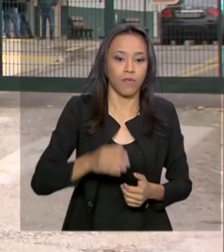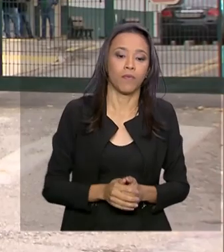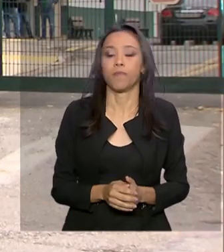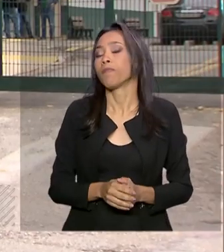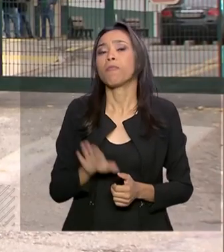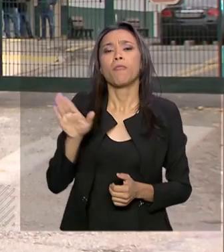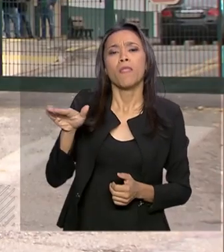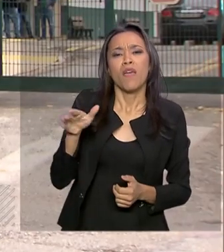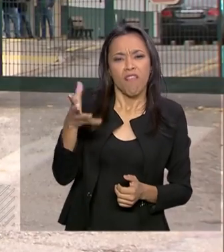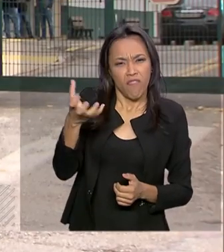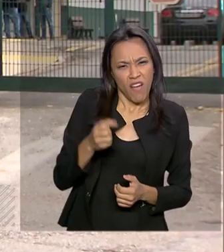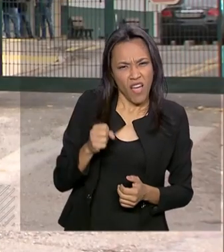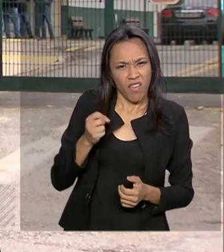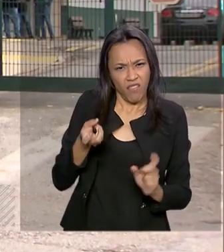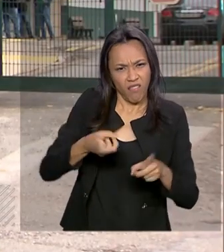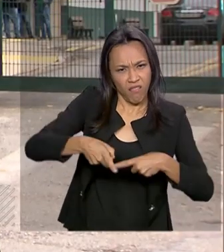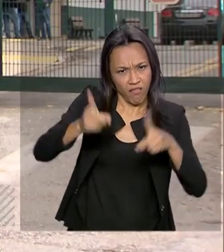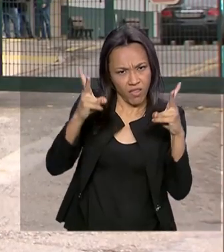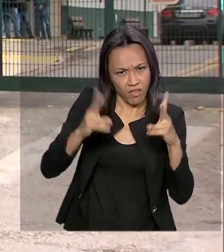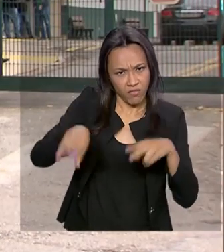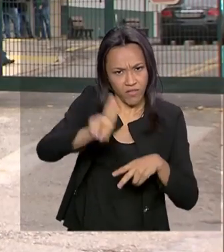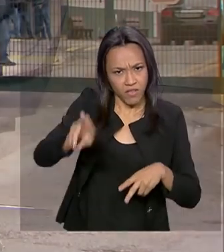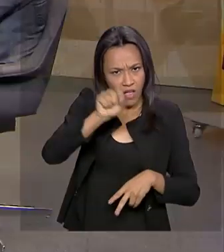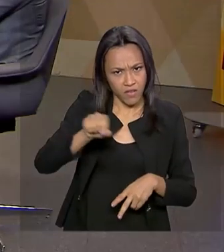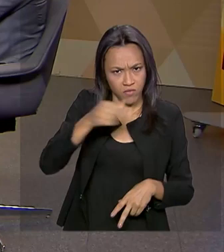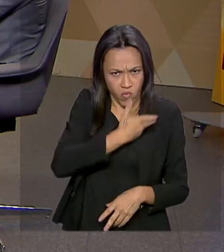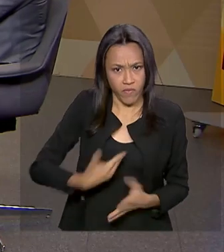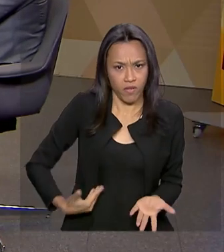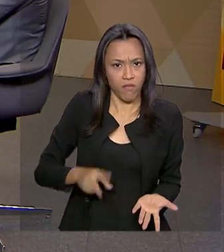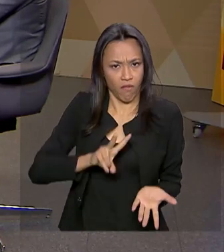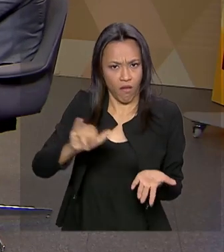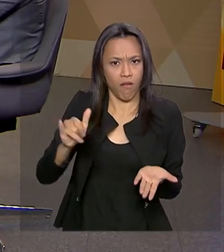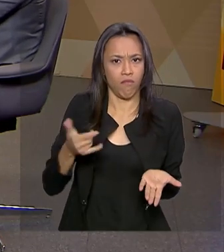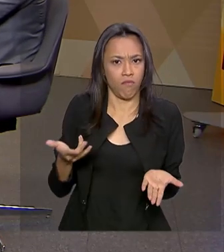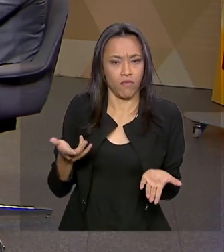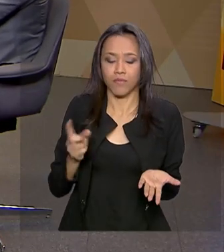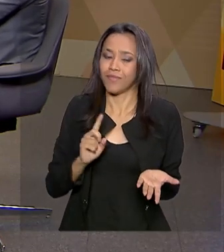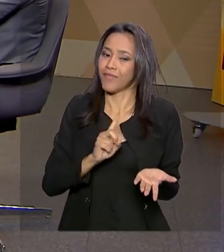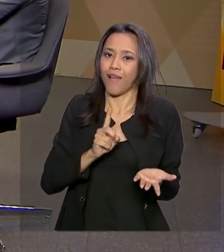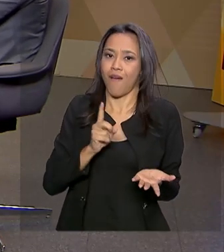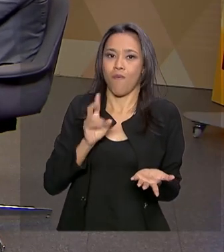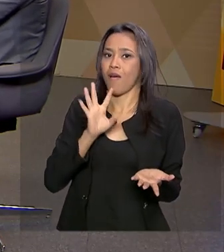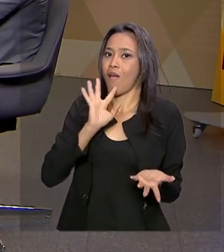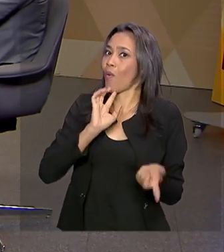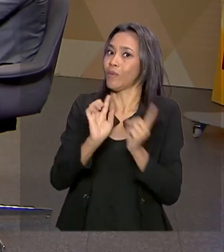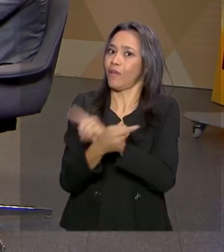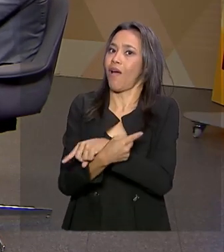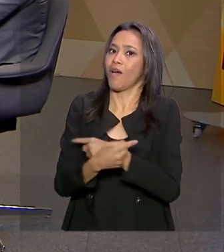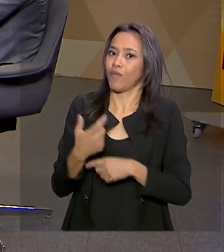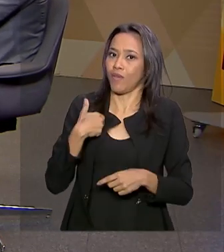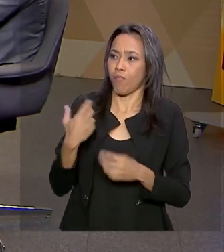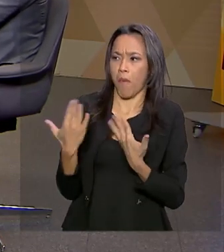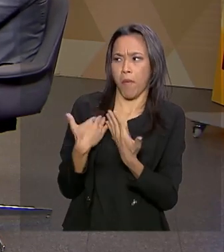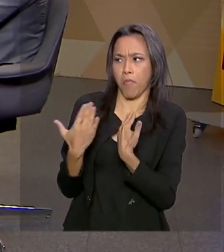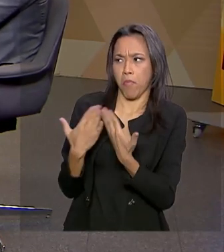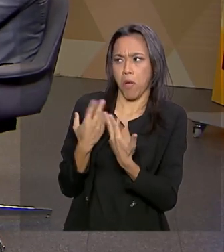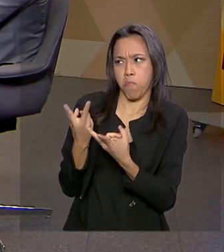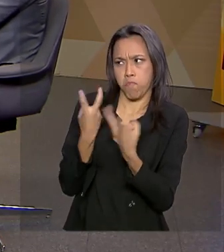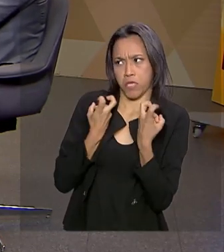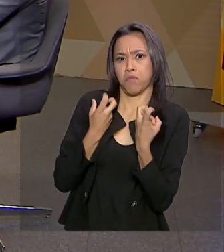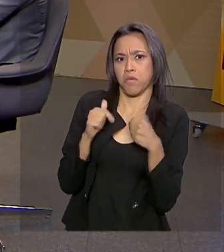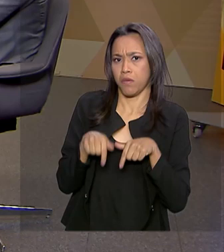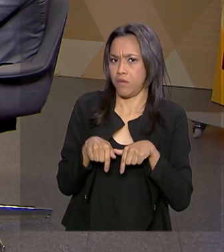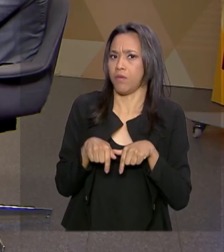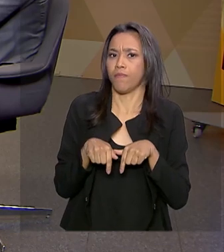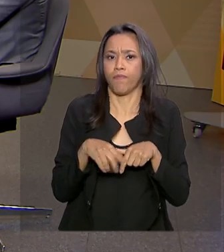Futurice quer privatizar as universidades públicas? Bom, é justamente o contrário pelo que eu entendo aqui na nossa conversa. É, o que